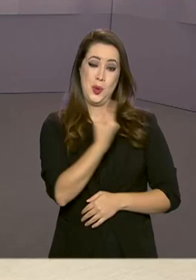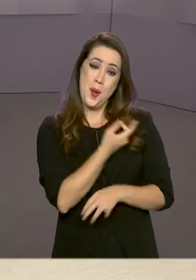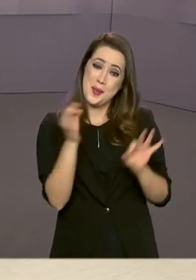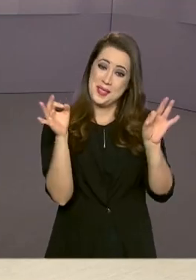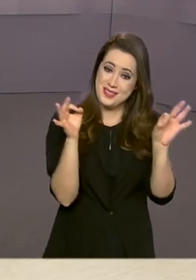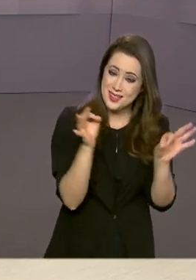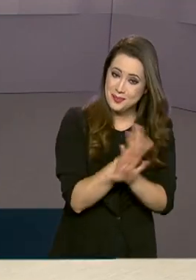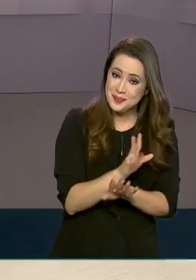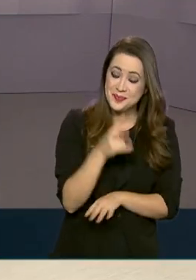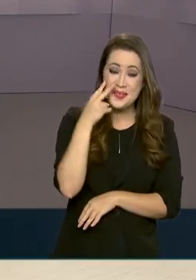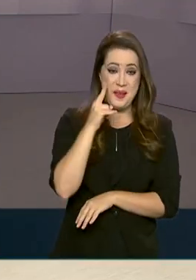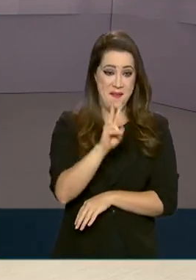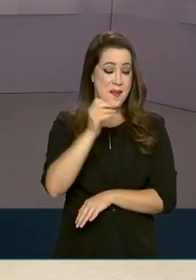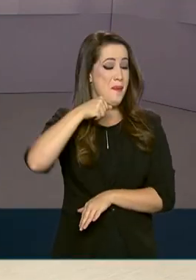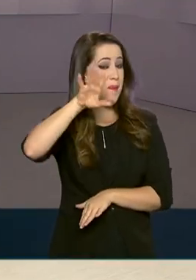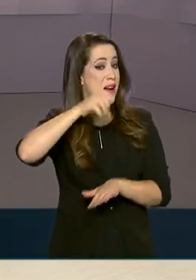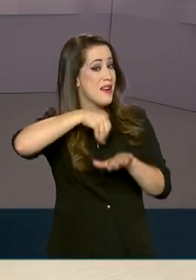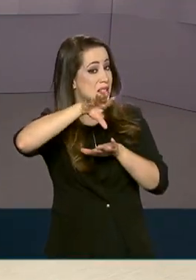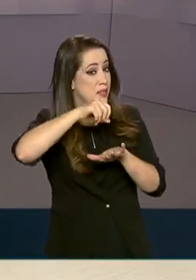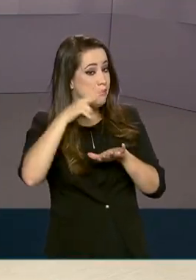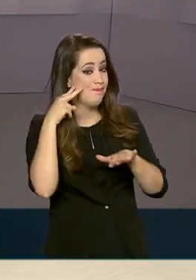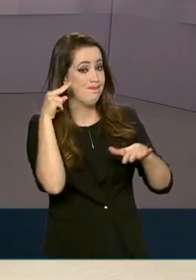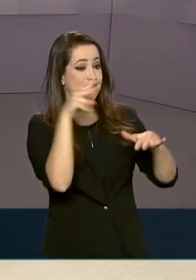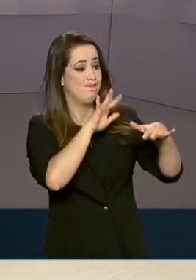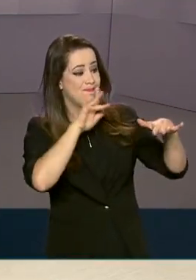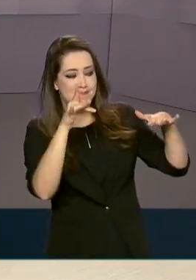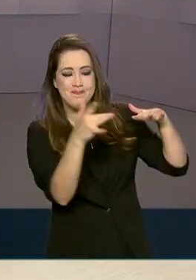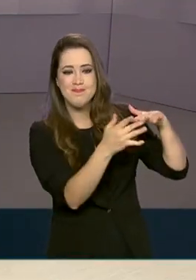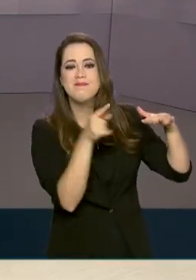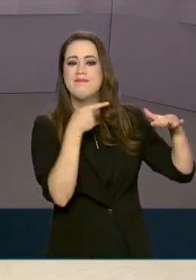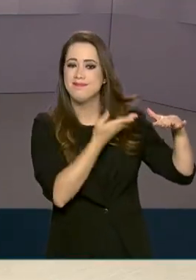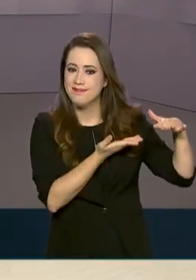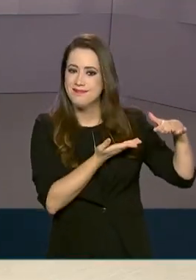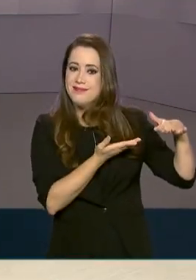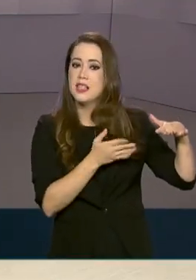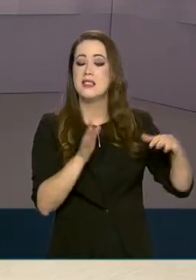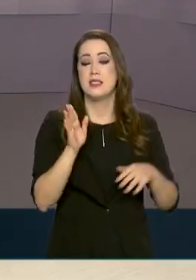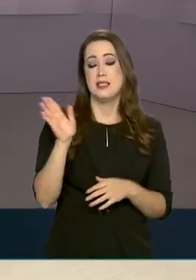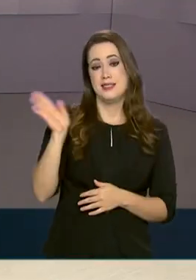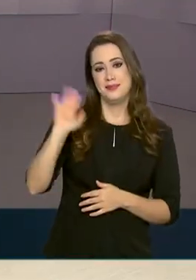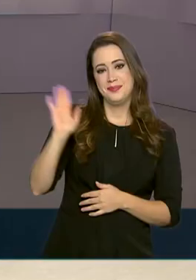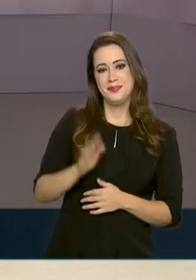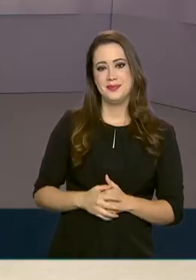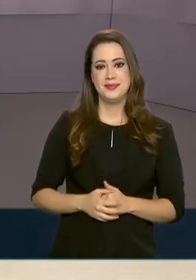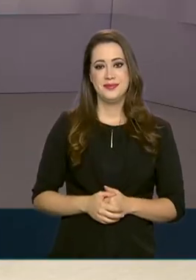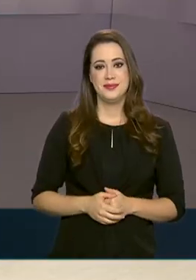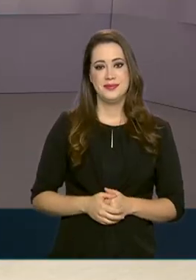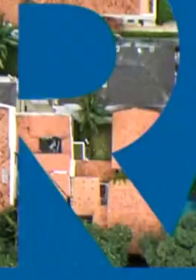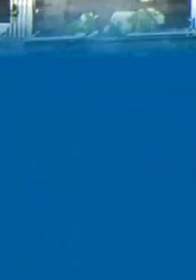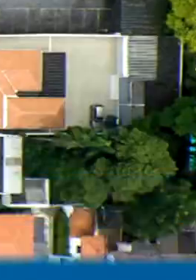agora fica por aqui. Mais informações você encontra seguindo as nossas redes sociais. Até mais!